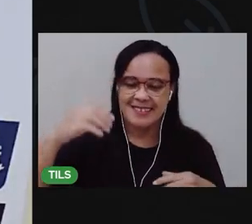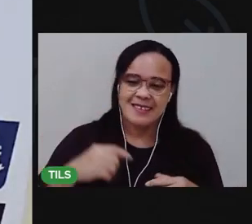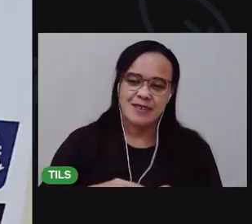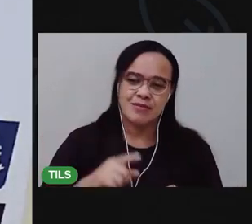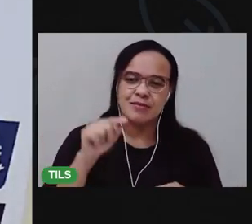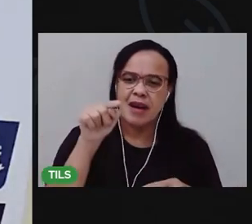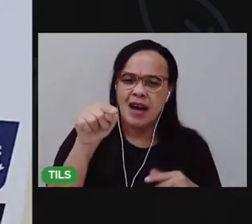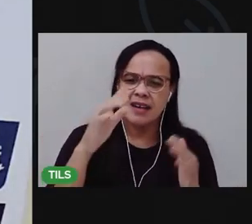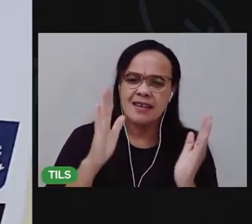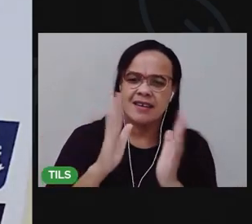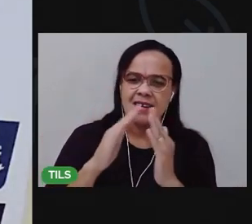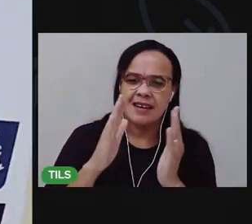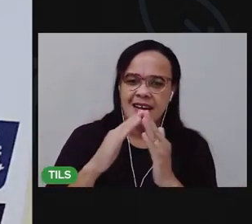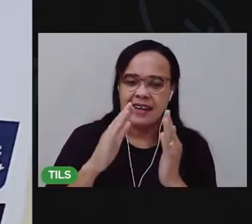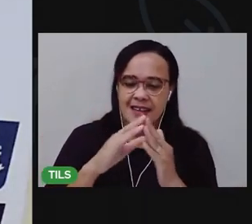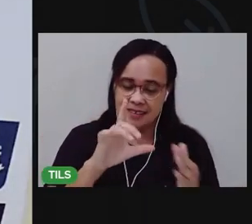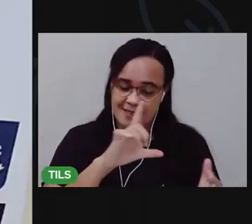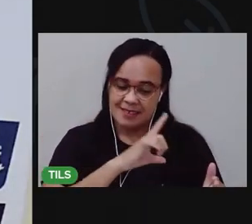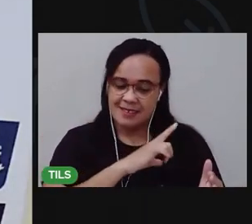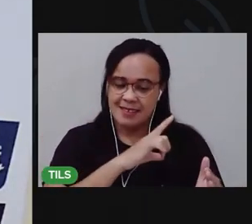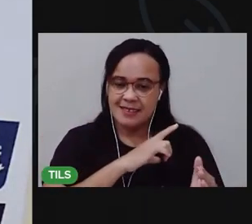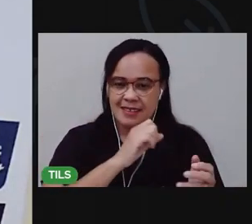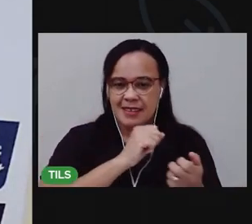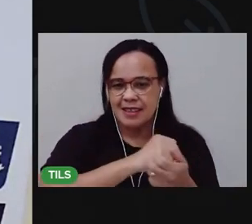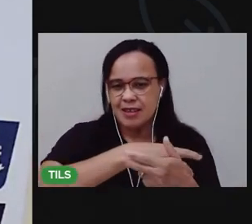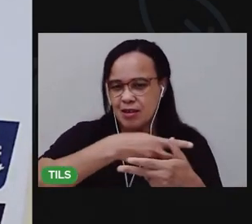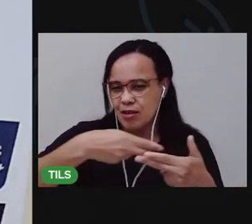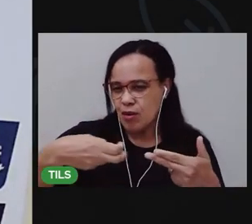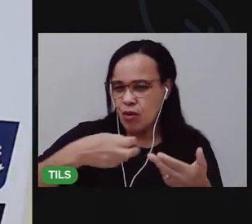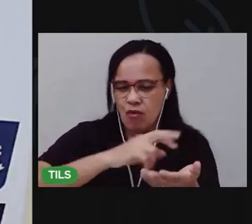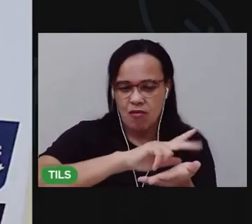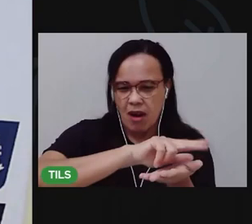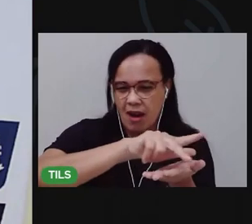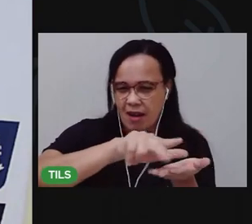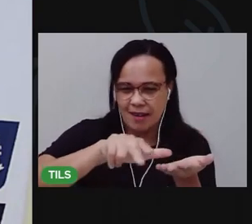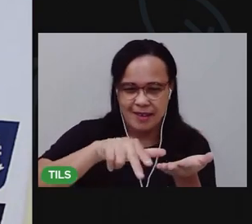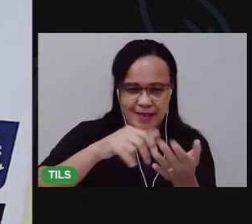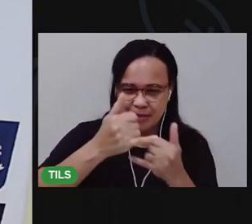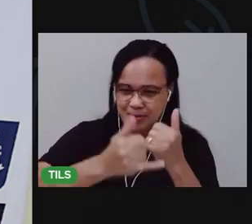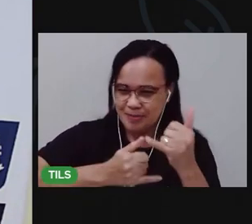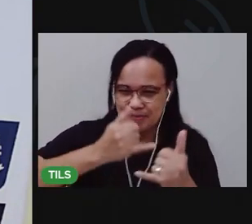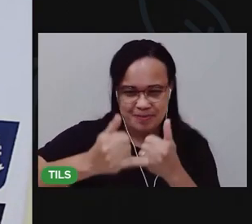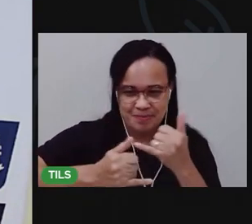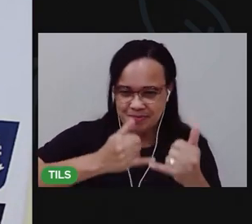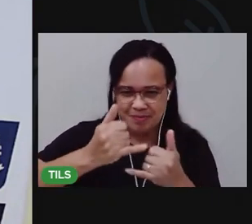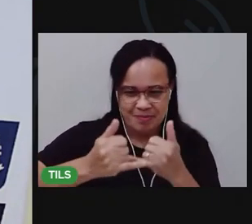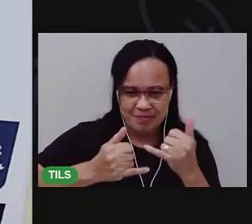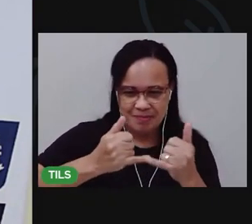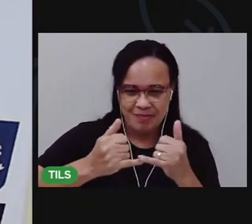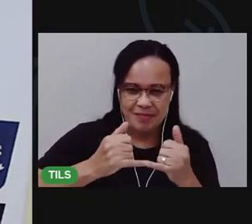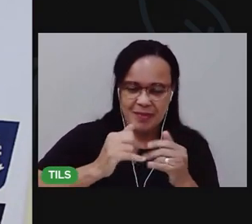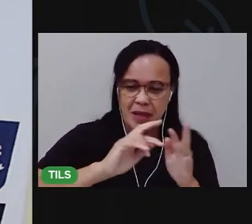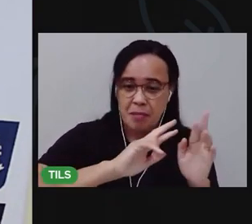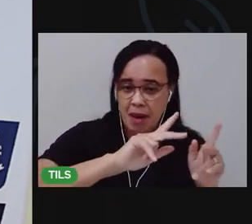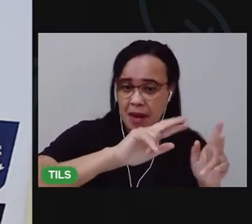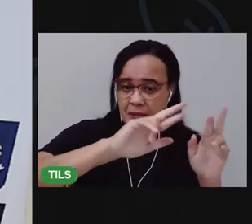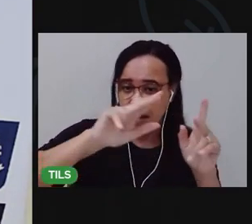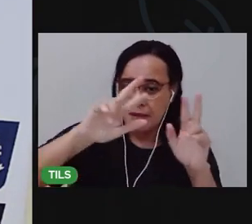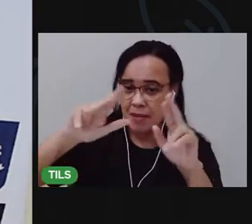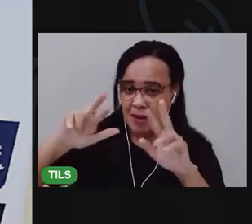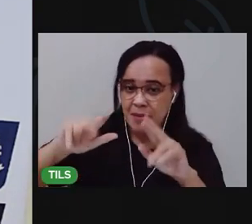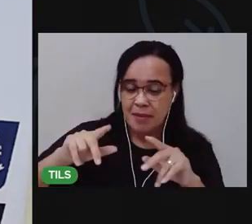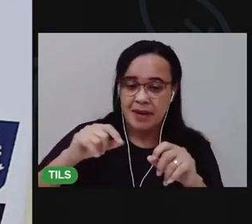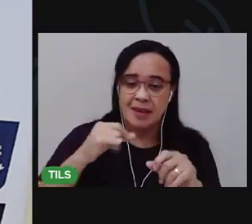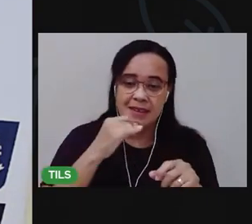sua casa, provavelmente, você deve ter vários brinquedos diferentes, né? Pode ter uma bola,